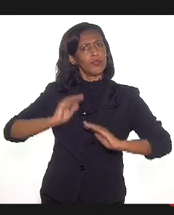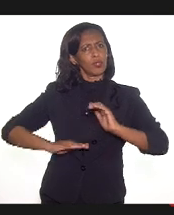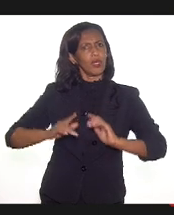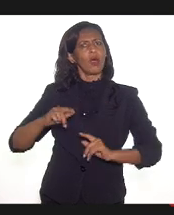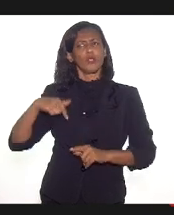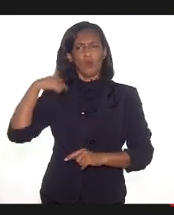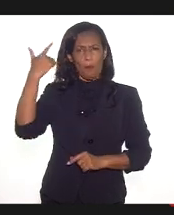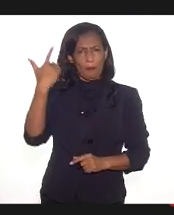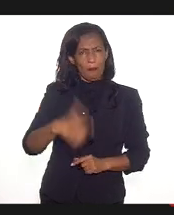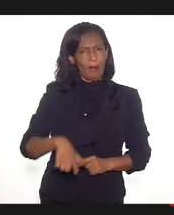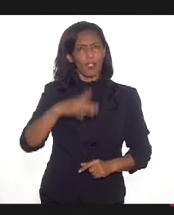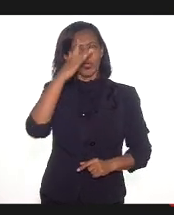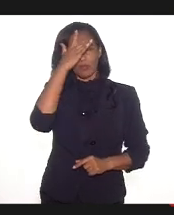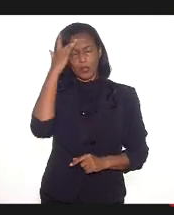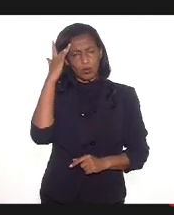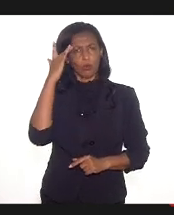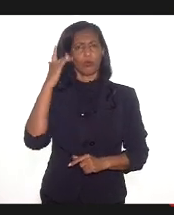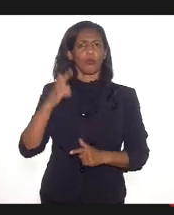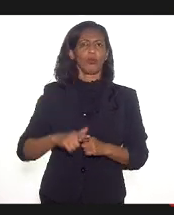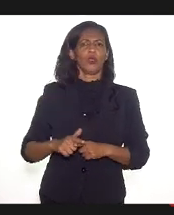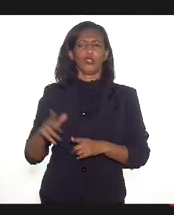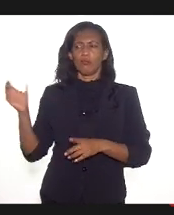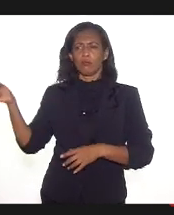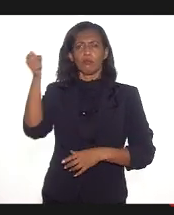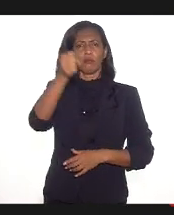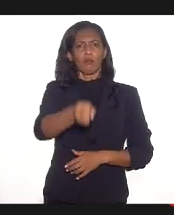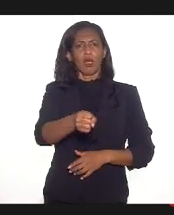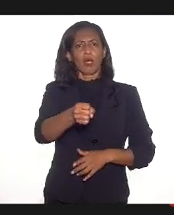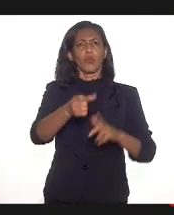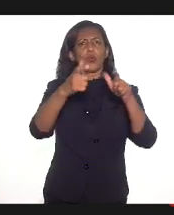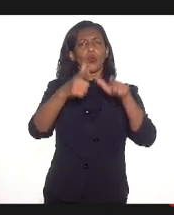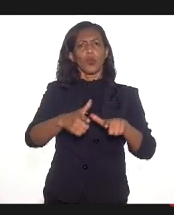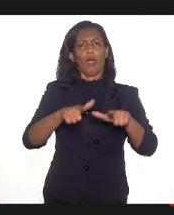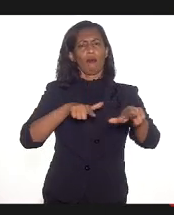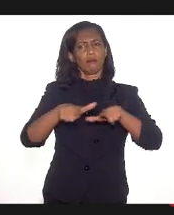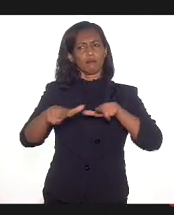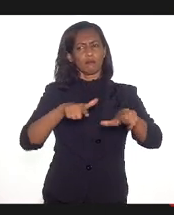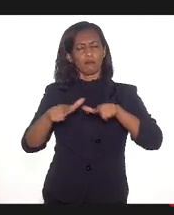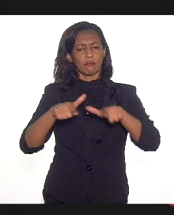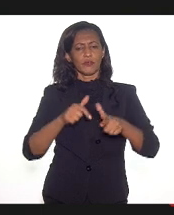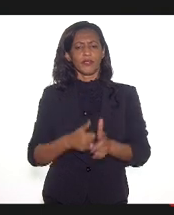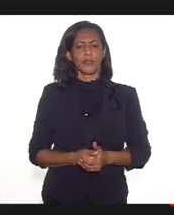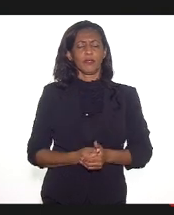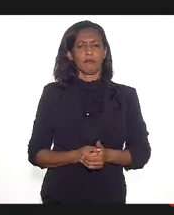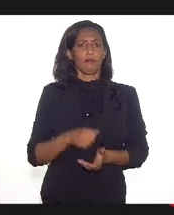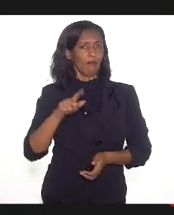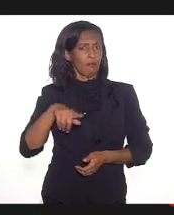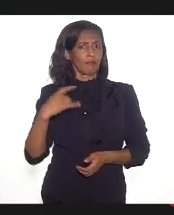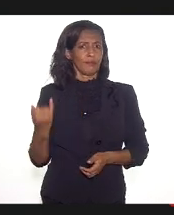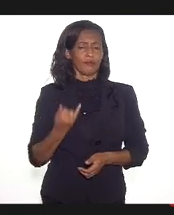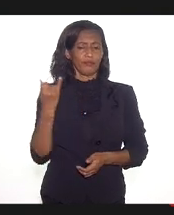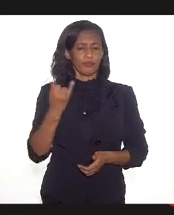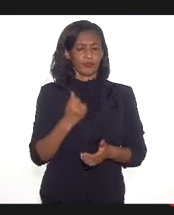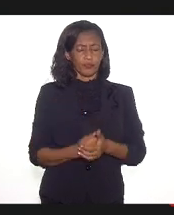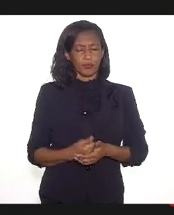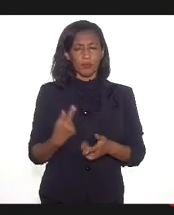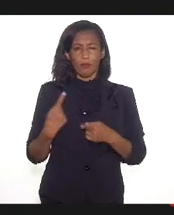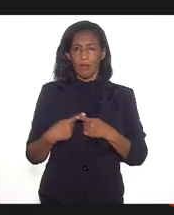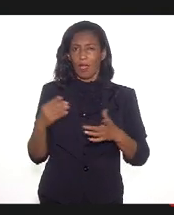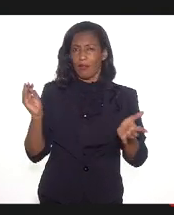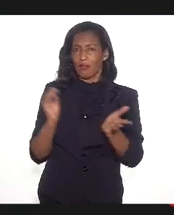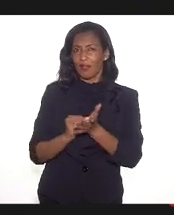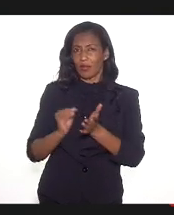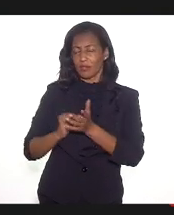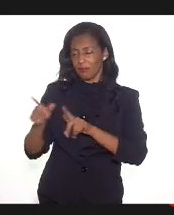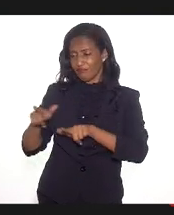profissionais que nós podemos realocar nos seus locais de trabalho. Isso é muito importante, porque o desemprego